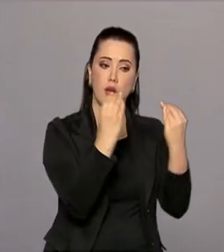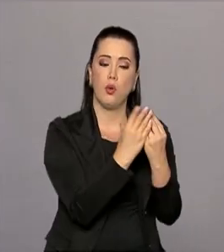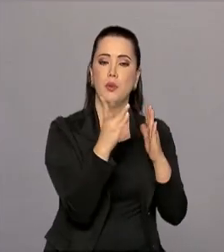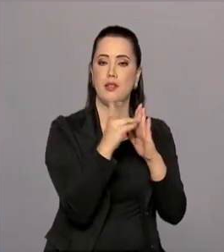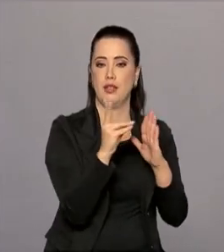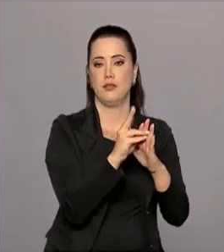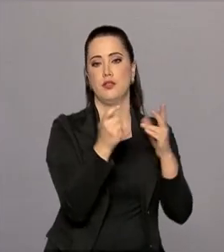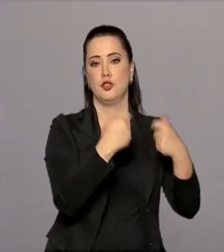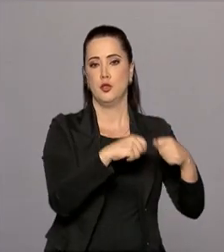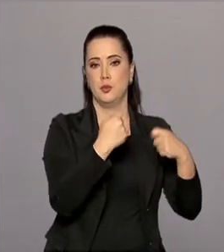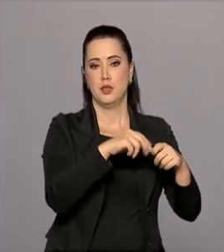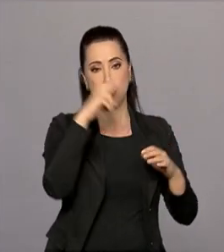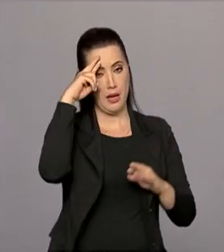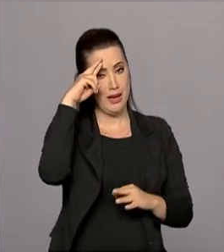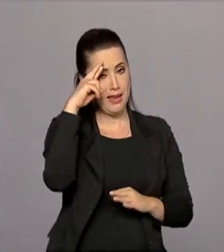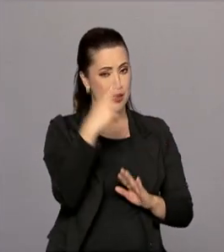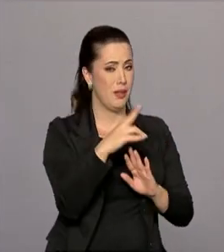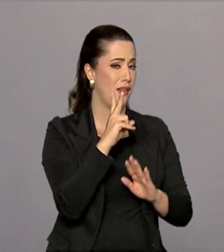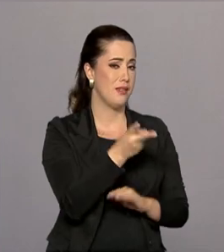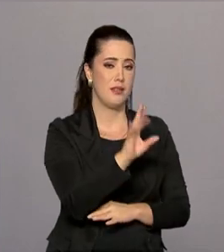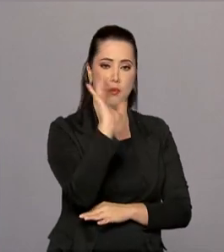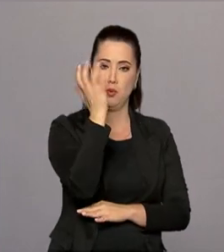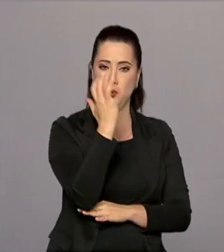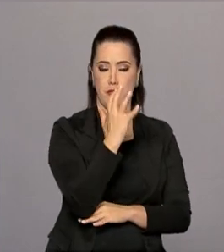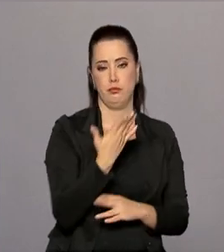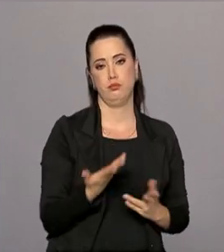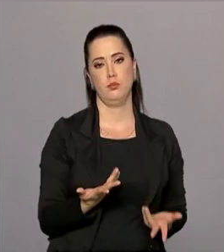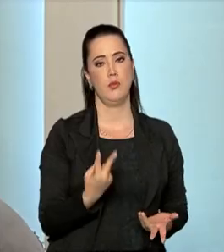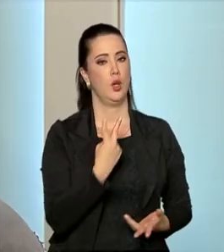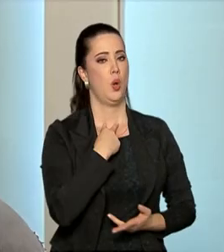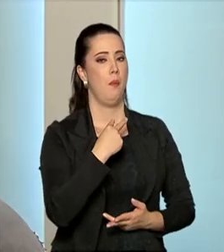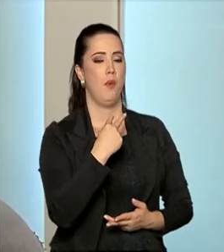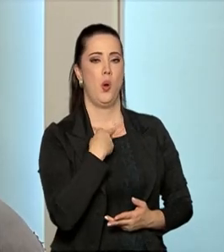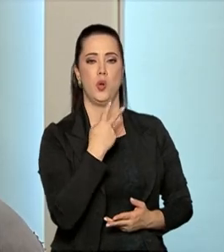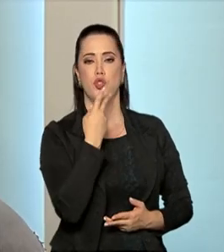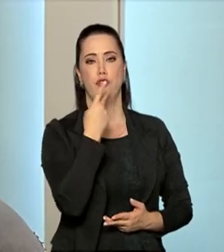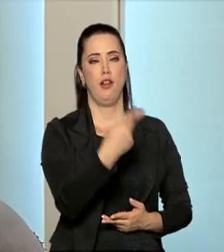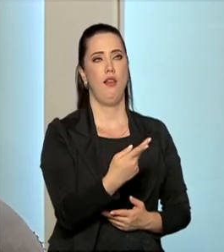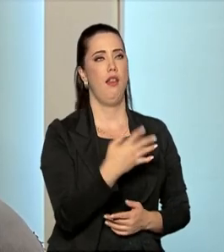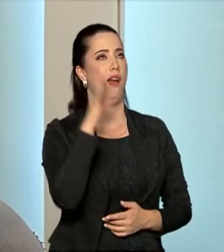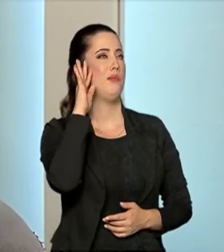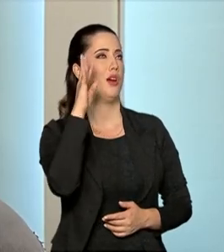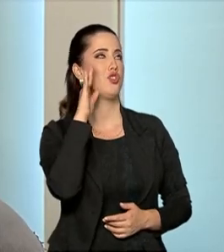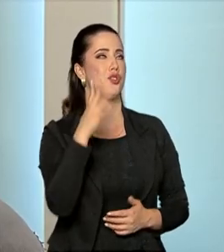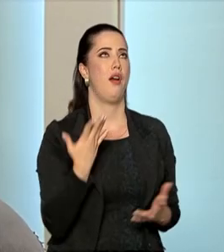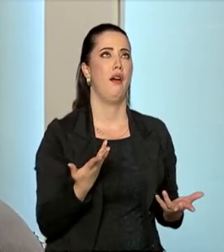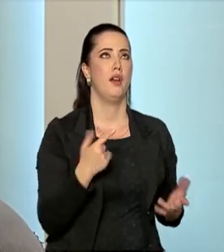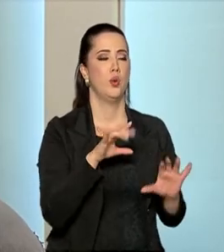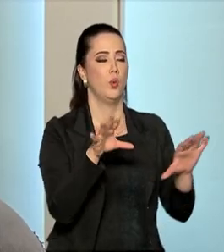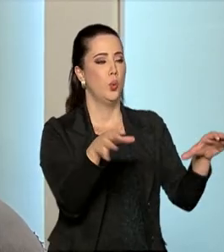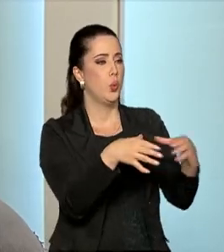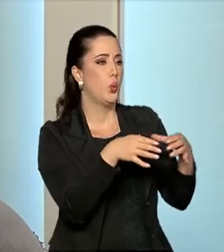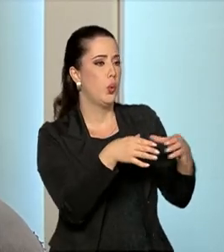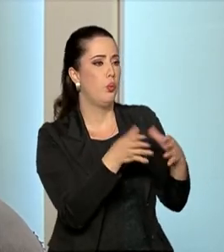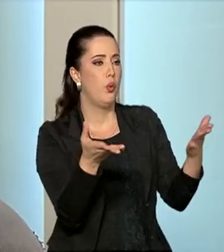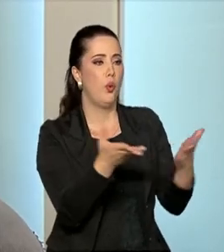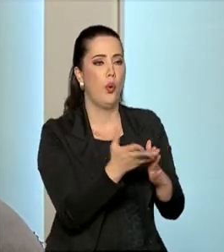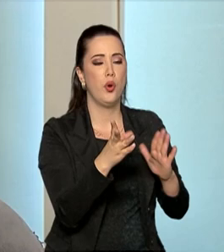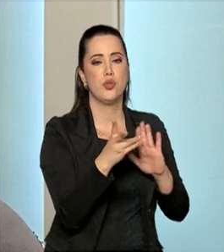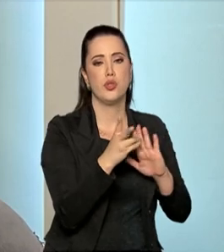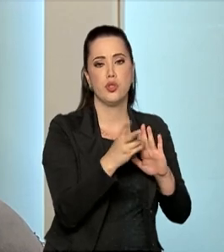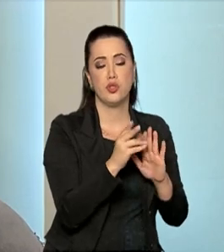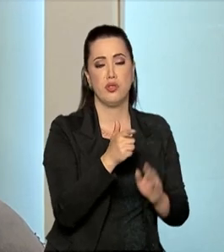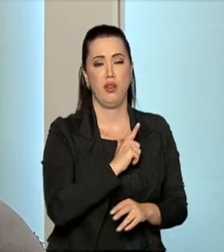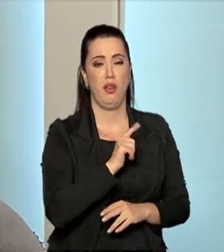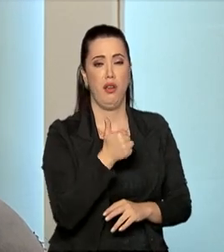sustentável, preservando o meio ambiente. Não podemos alijar ou imaginar que os indígenas hoje têm 14